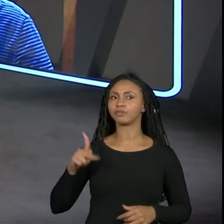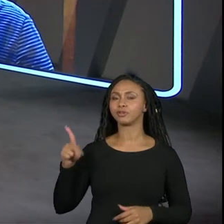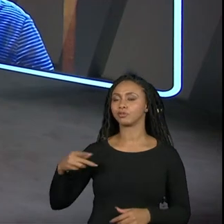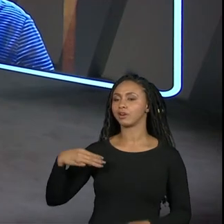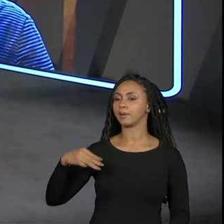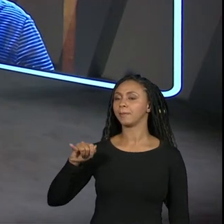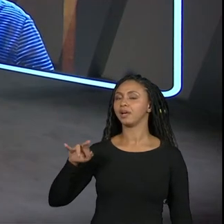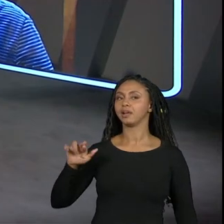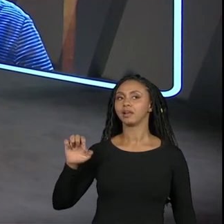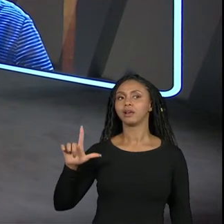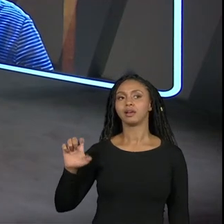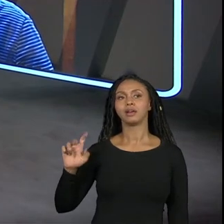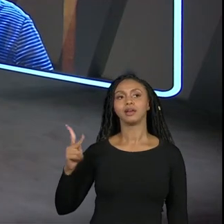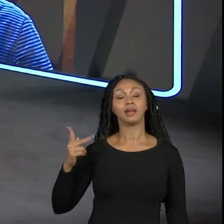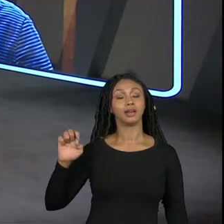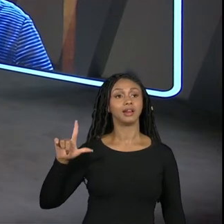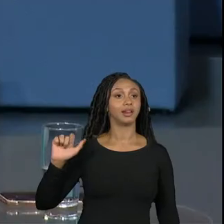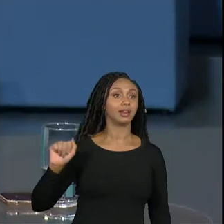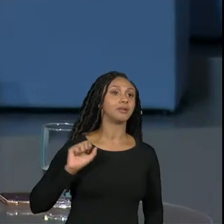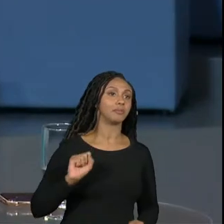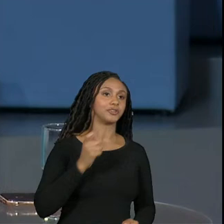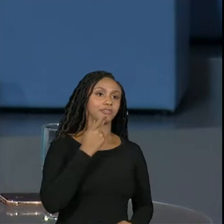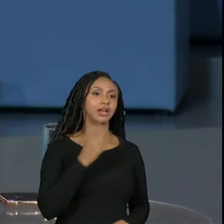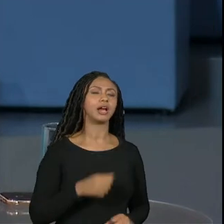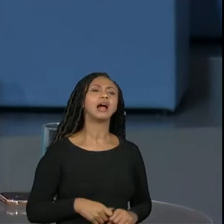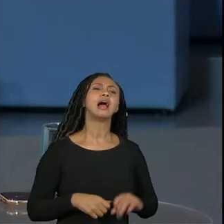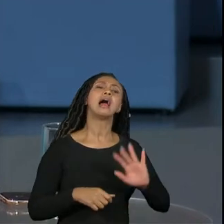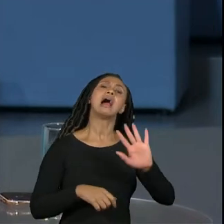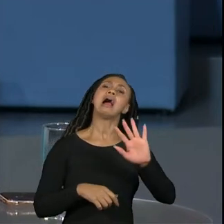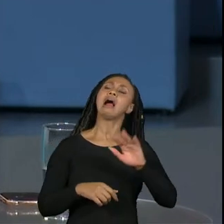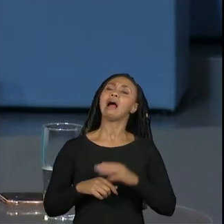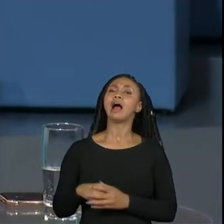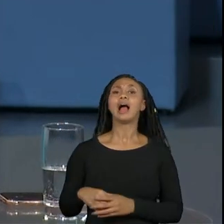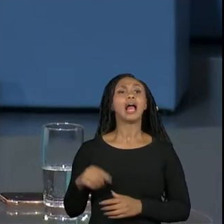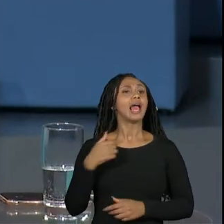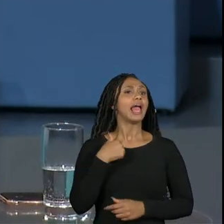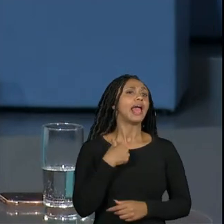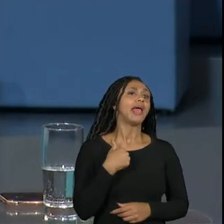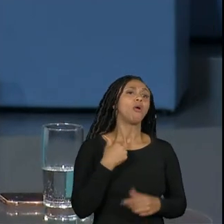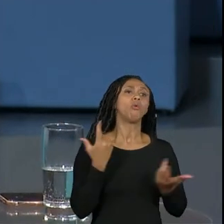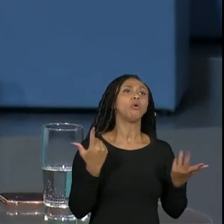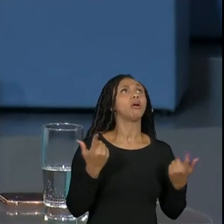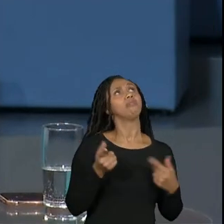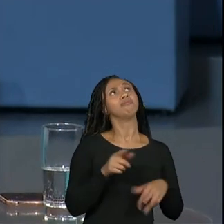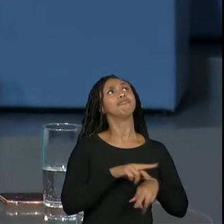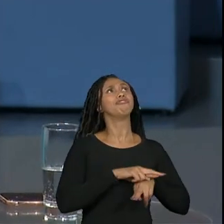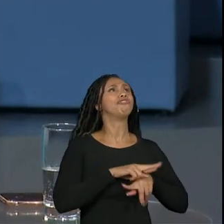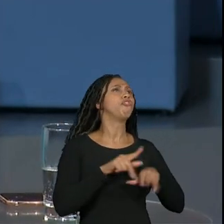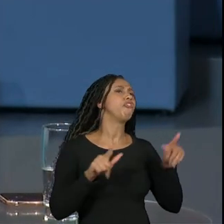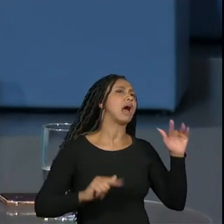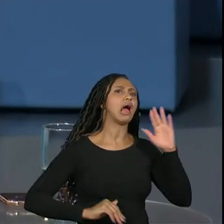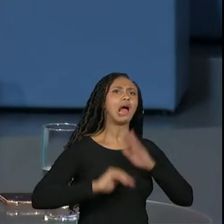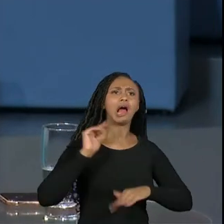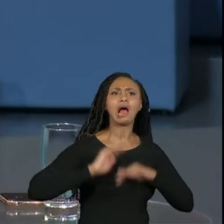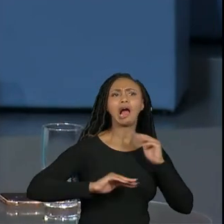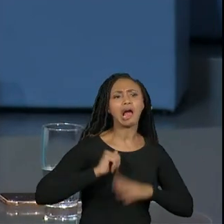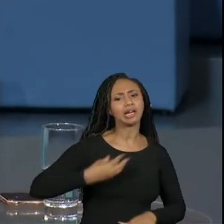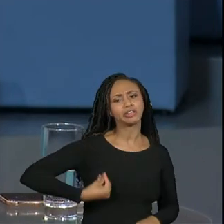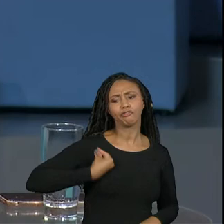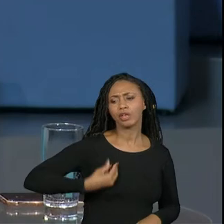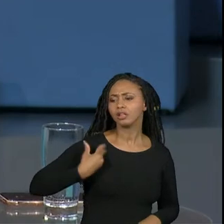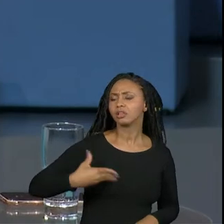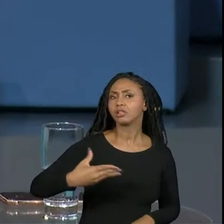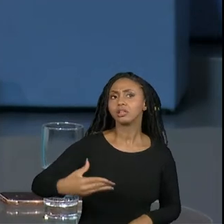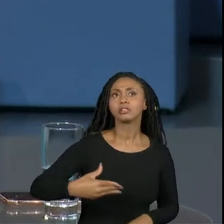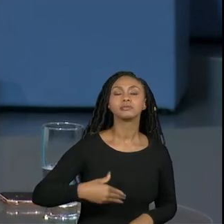complementar agora que assim tem muita gente falando assim mas eu tenho várias práticas no meu dia a dia